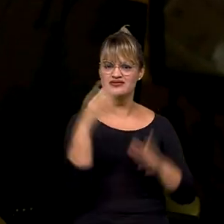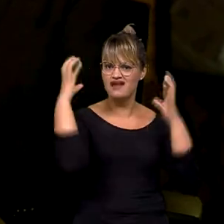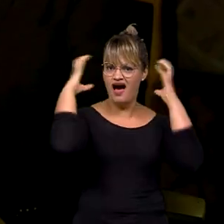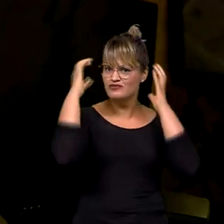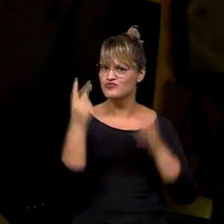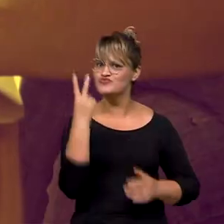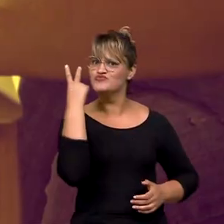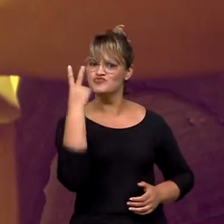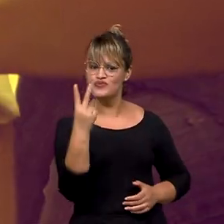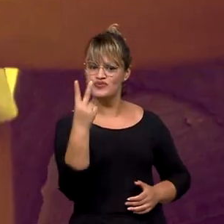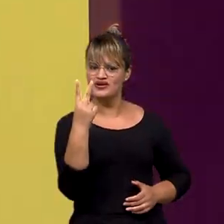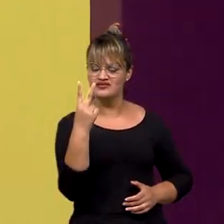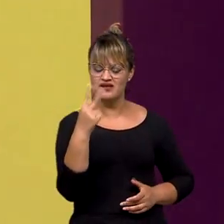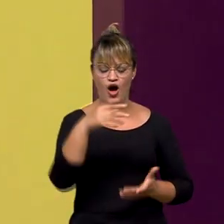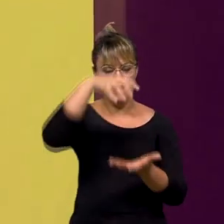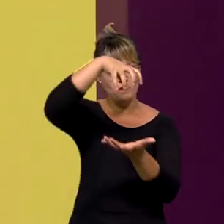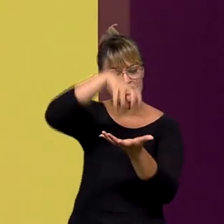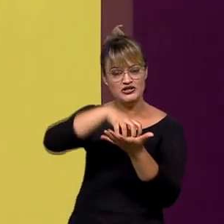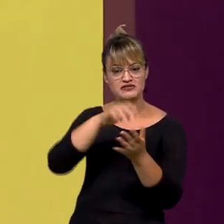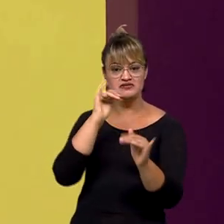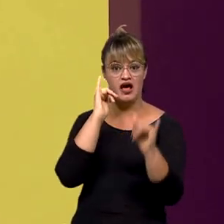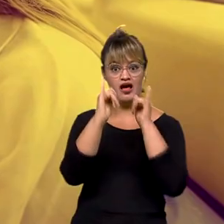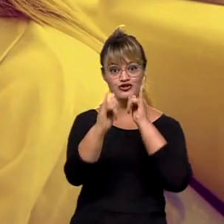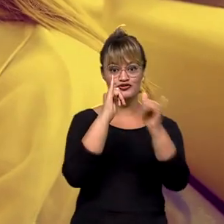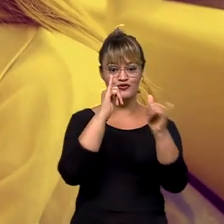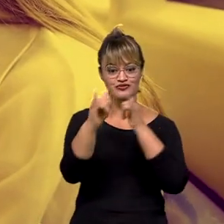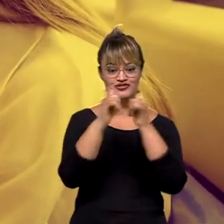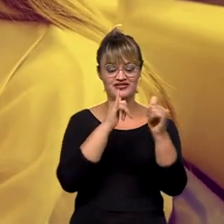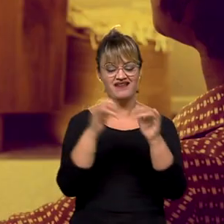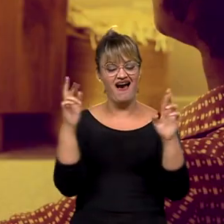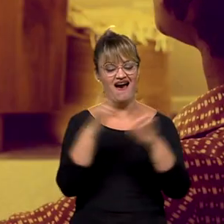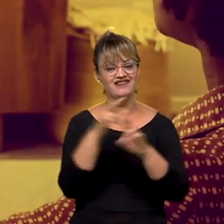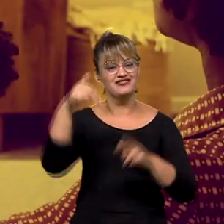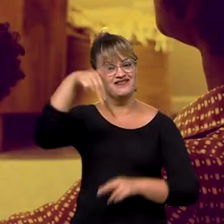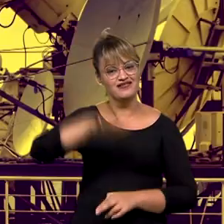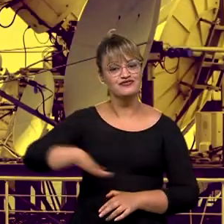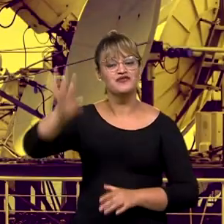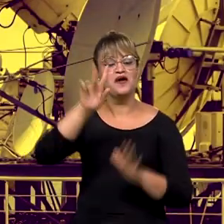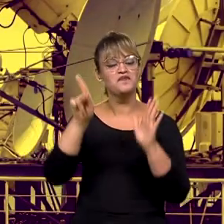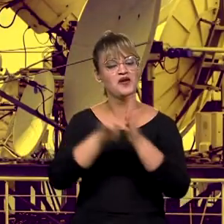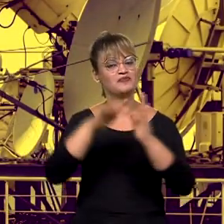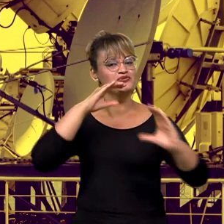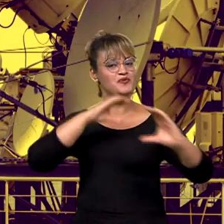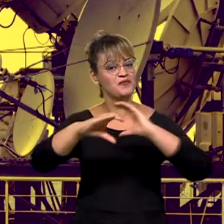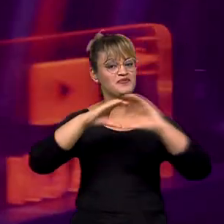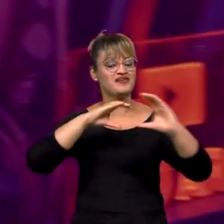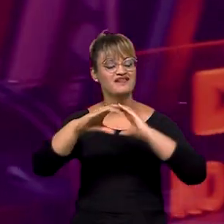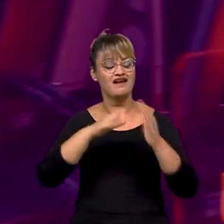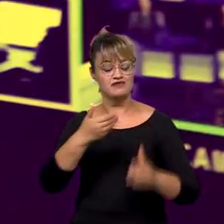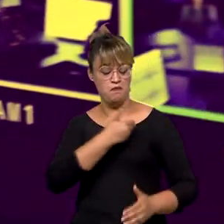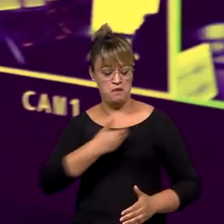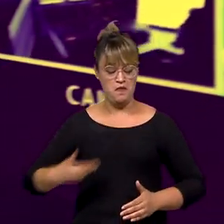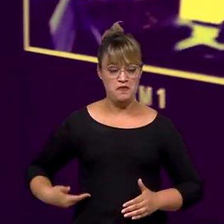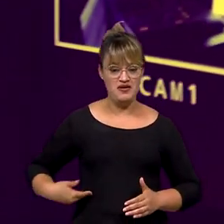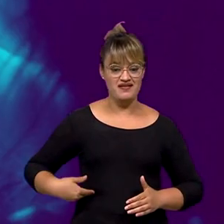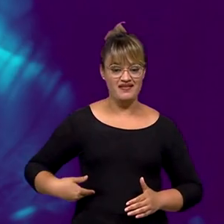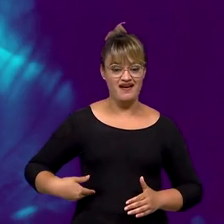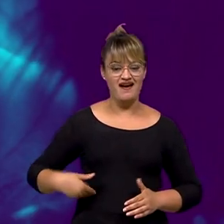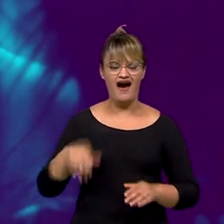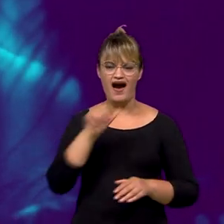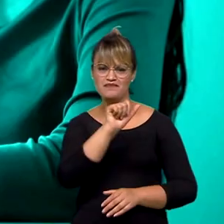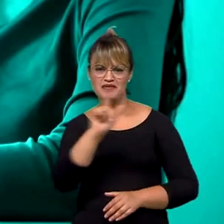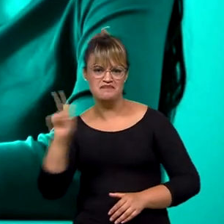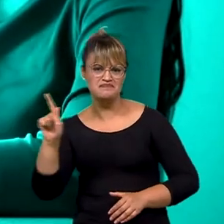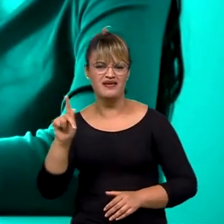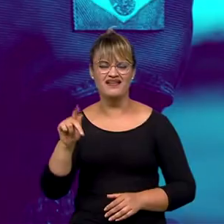rádios, uma agência de notícias, a Rede Nacional de Comunicação Pública, APPs